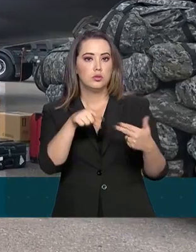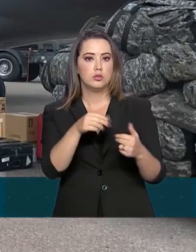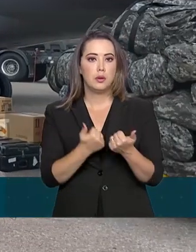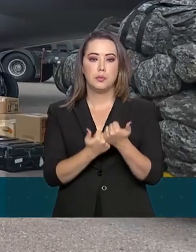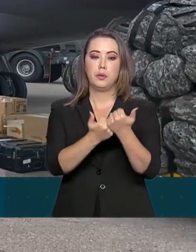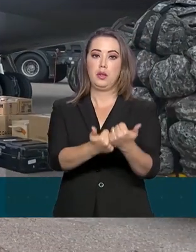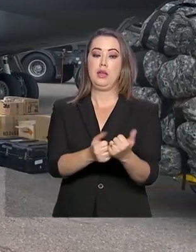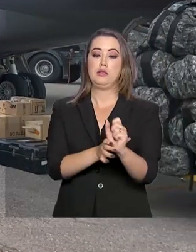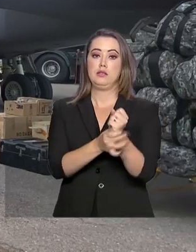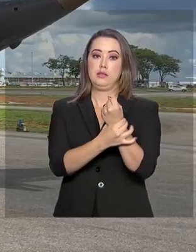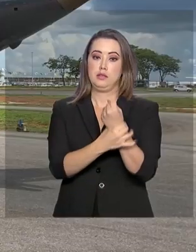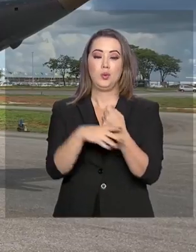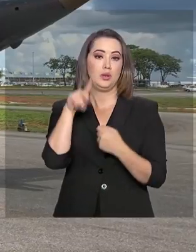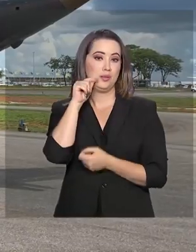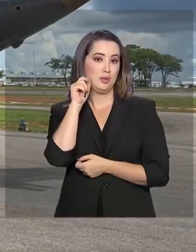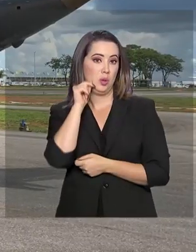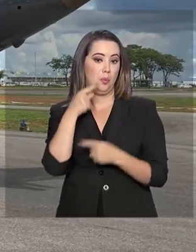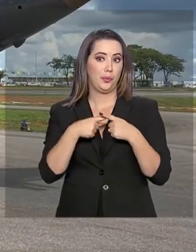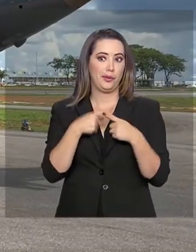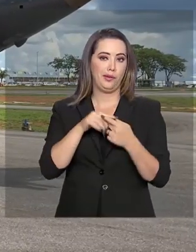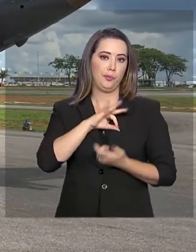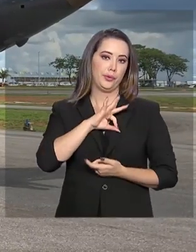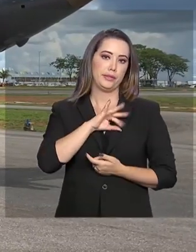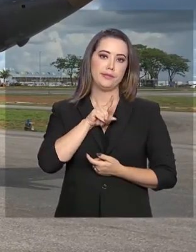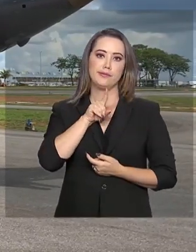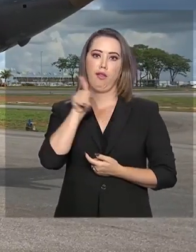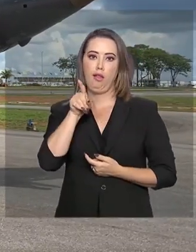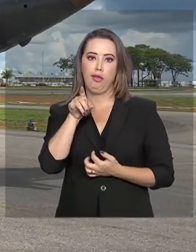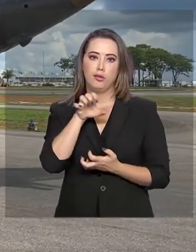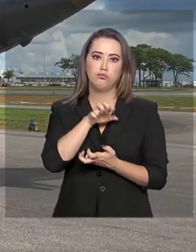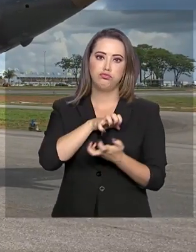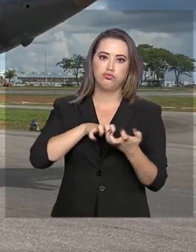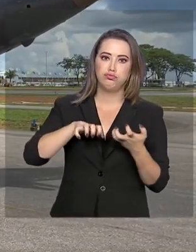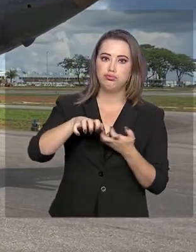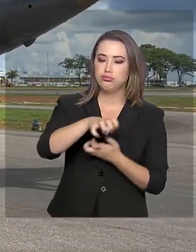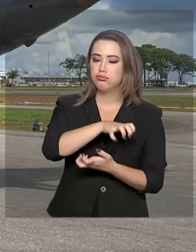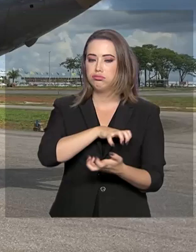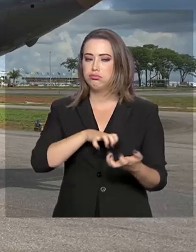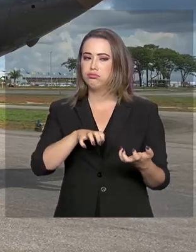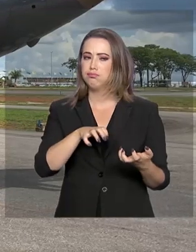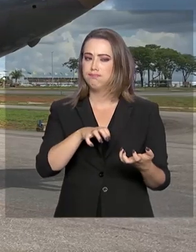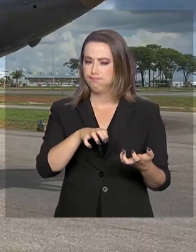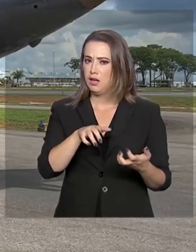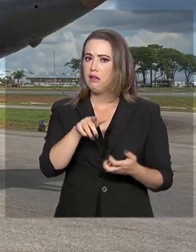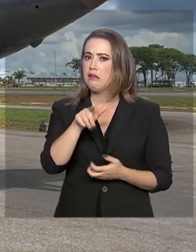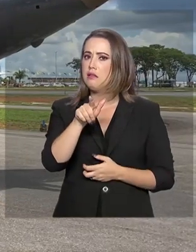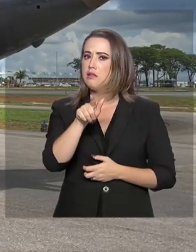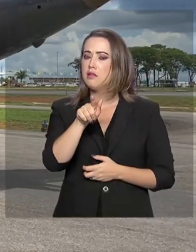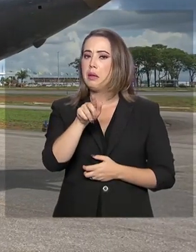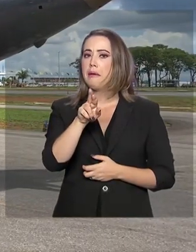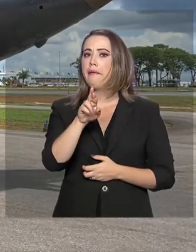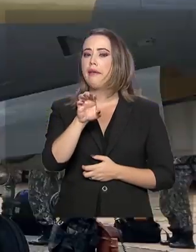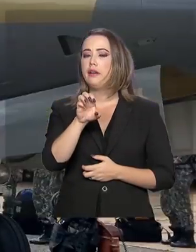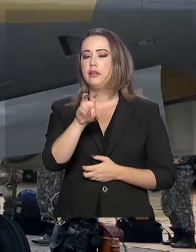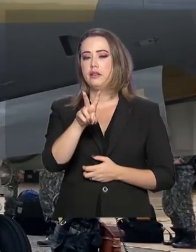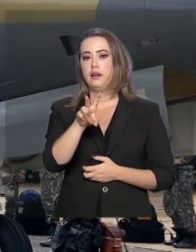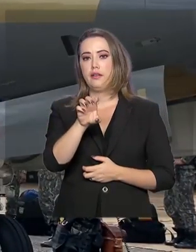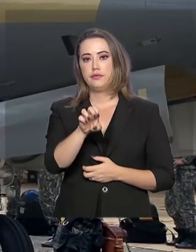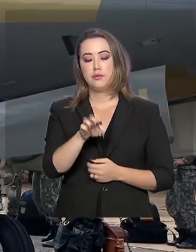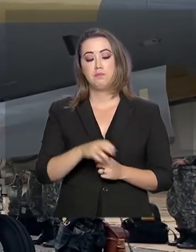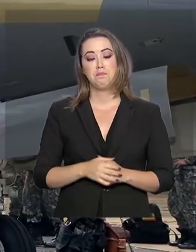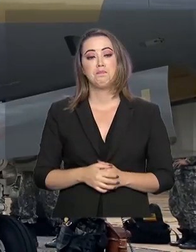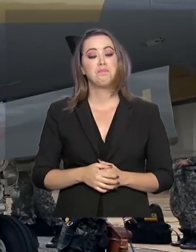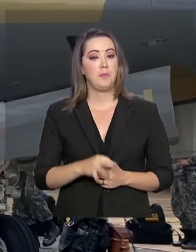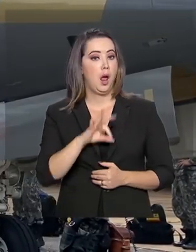segurança do Estado, que passa por uma greve de policiais militares. A Polícia Rodoviária Federal e também a Polícia Federal também vão